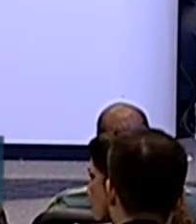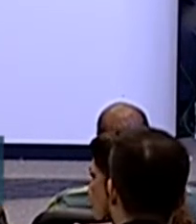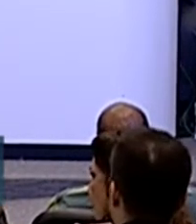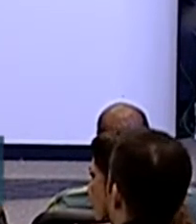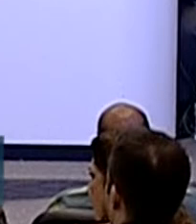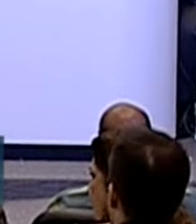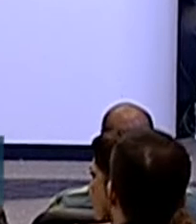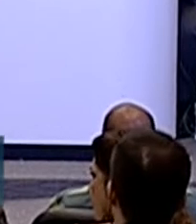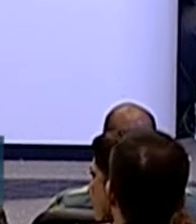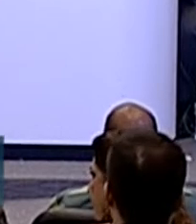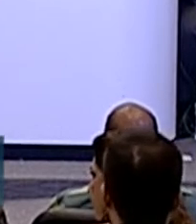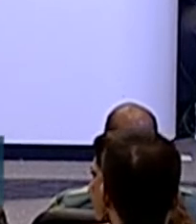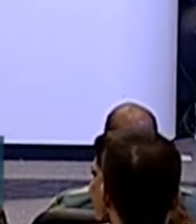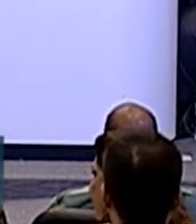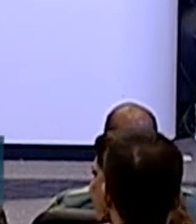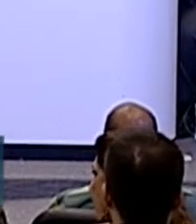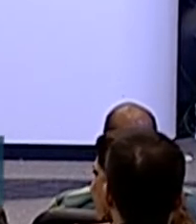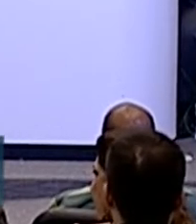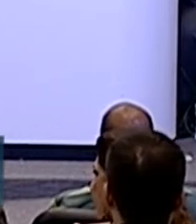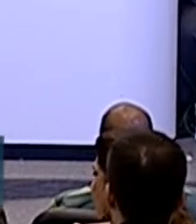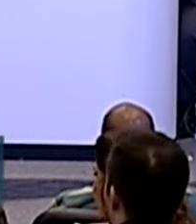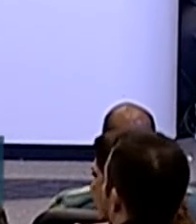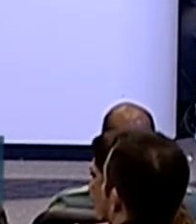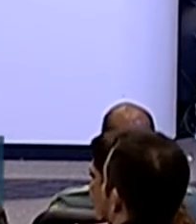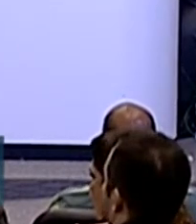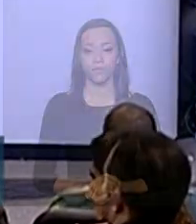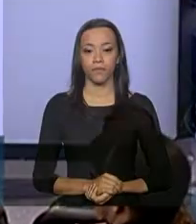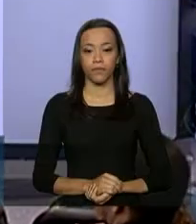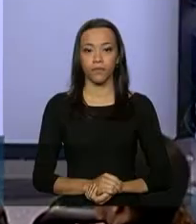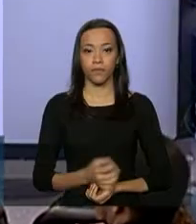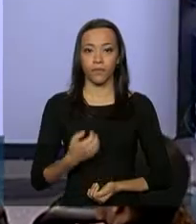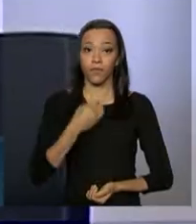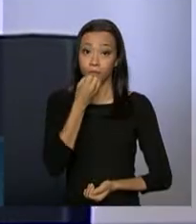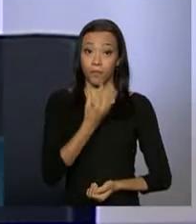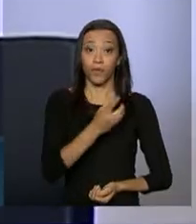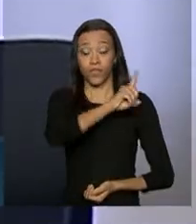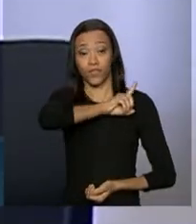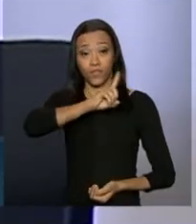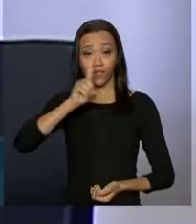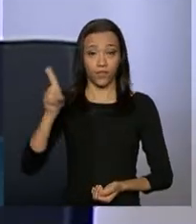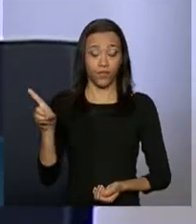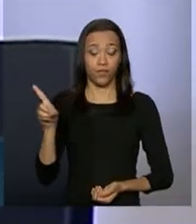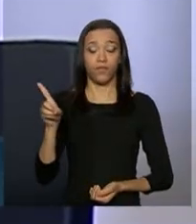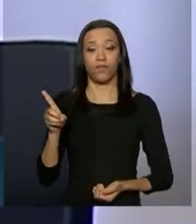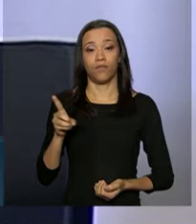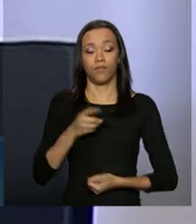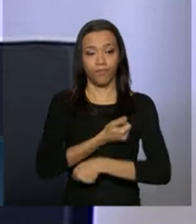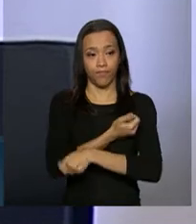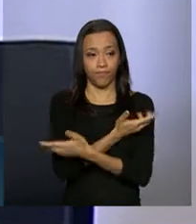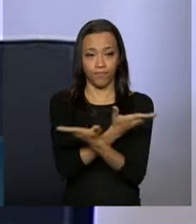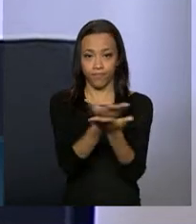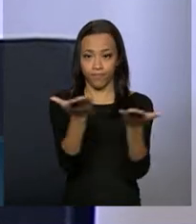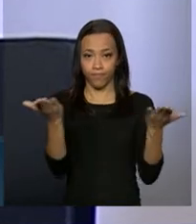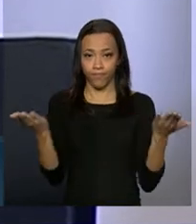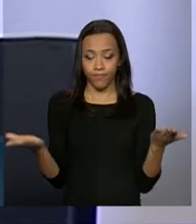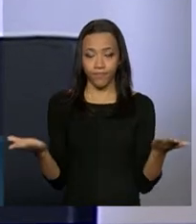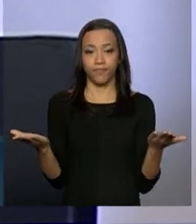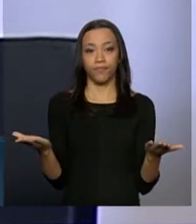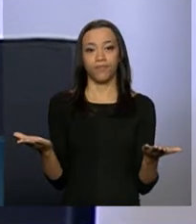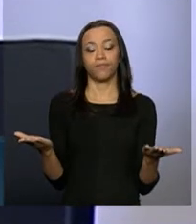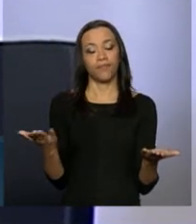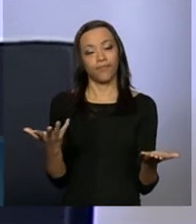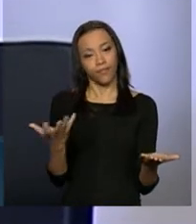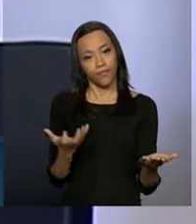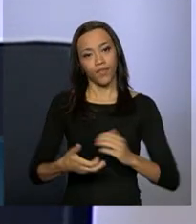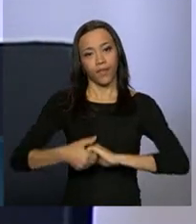Alô? Agora sim. Bom dia. Bom dia a todos e todas. Queria